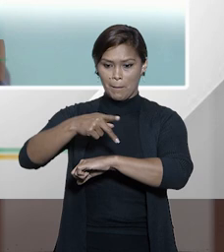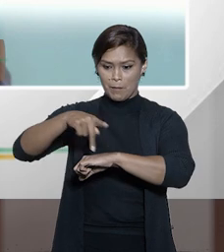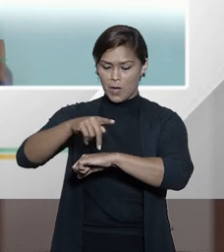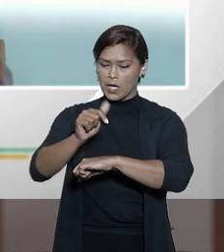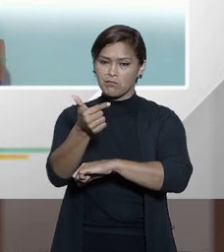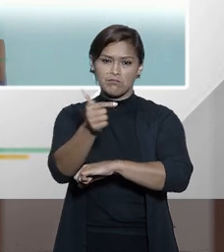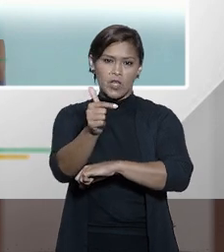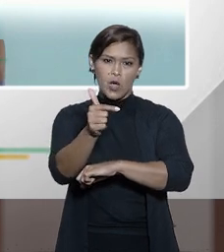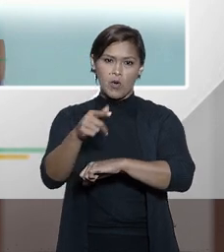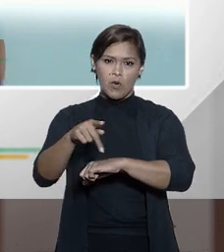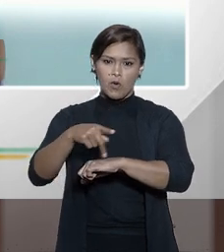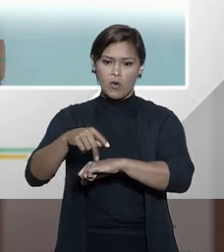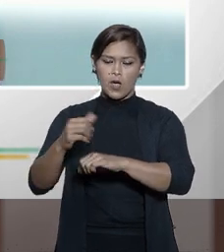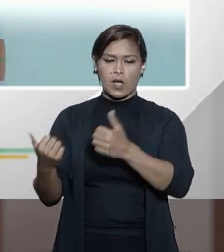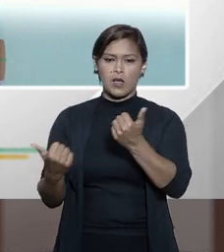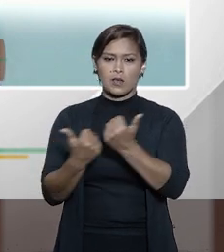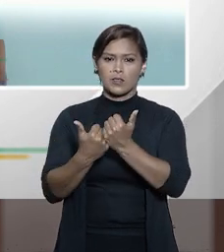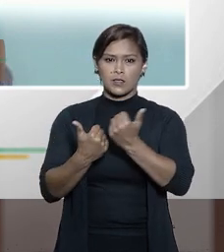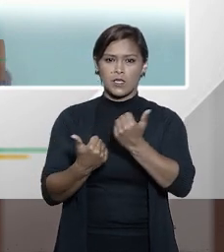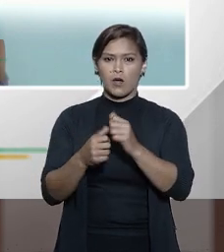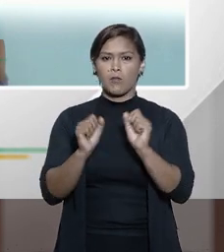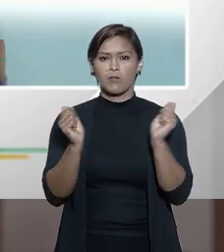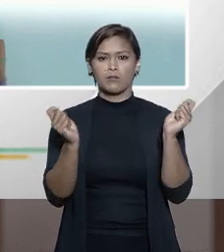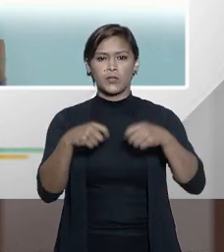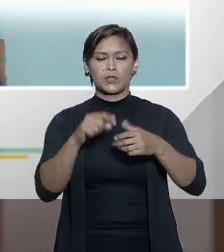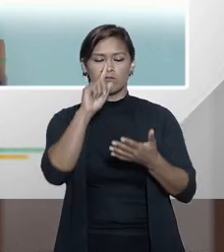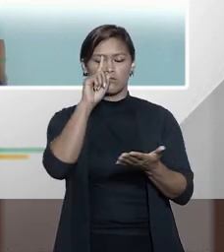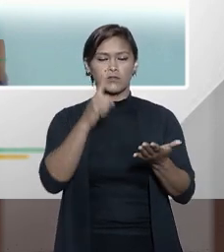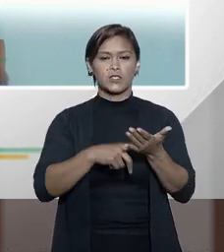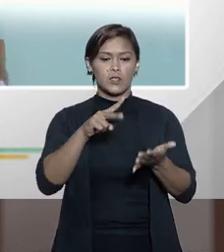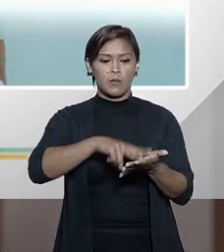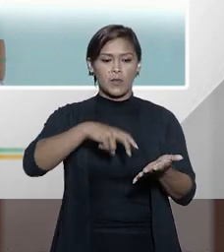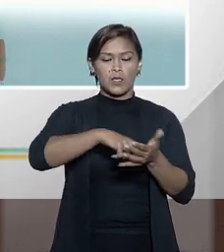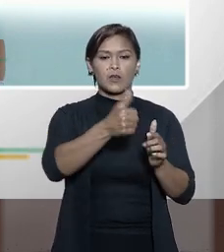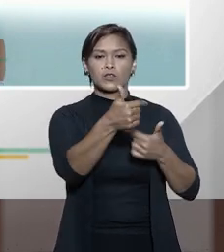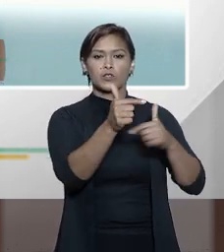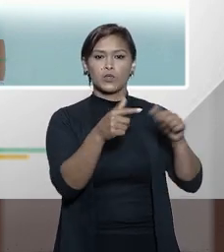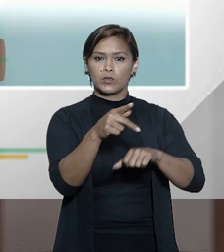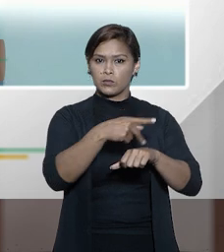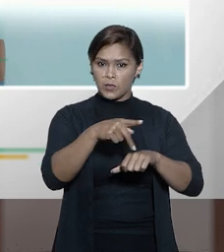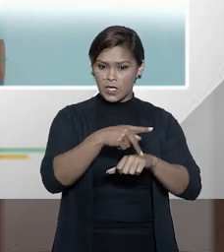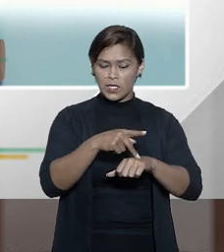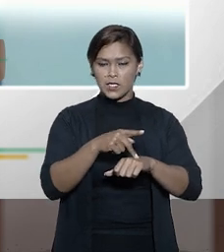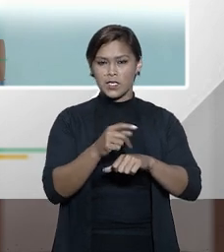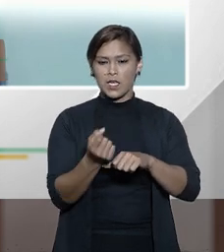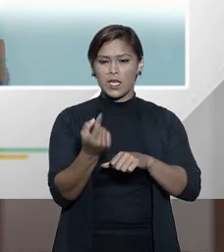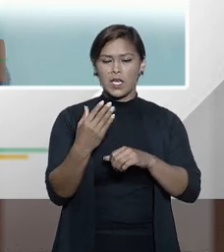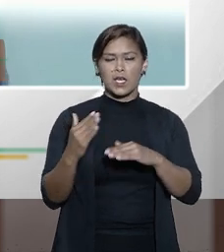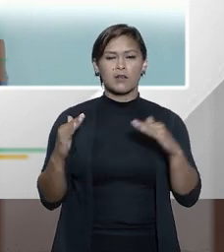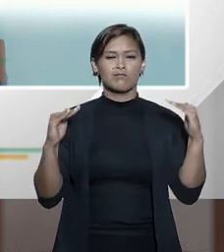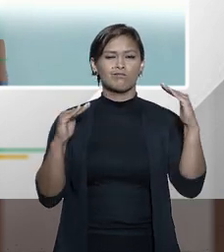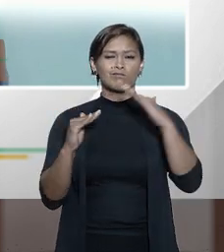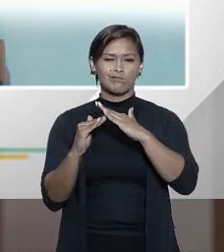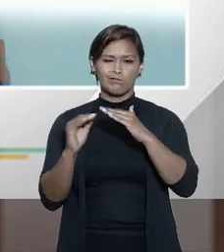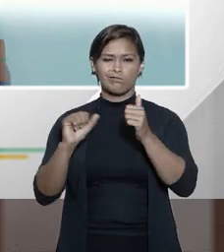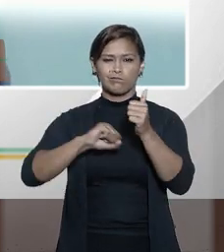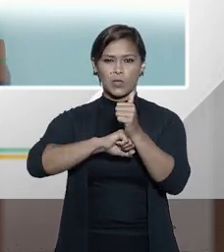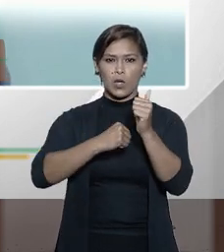país não executava decisão penal de outro, era tido como um tabu.